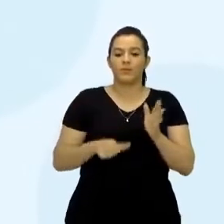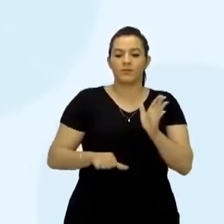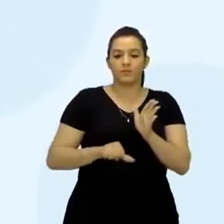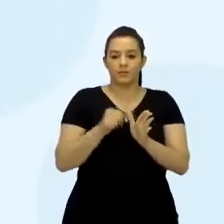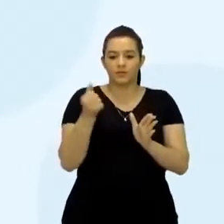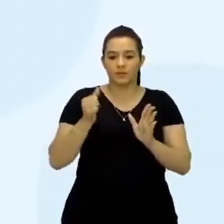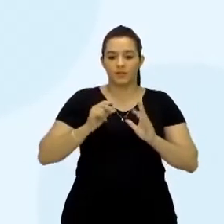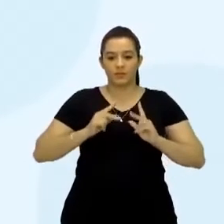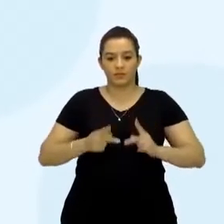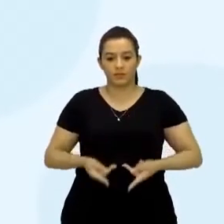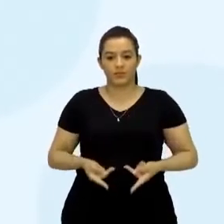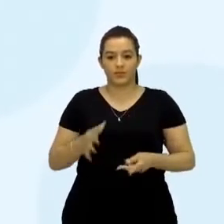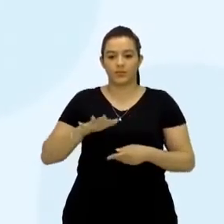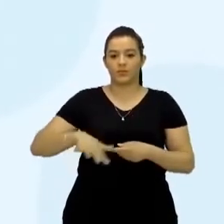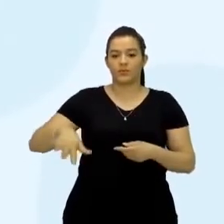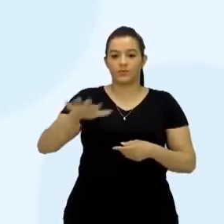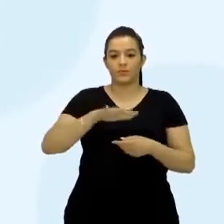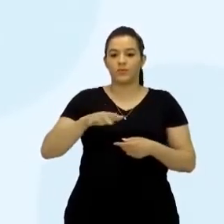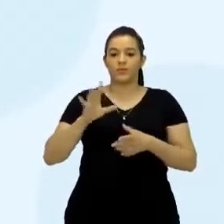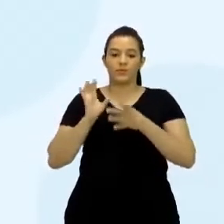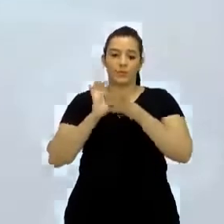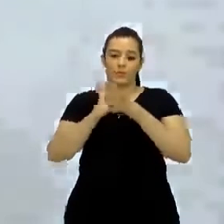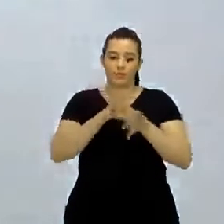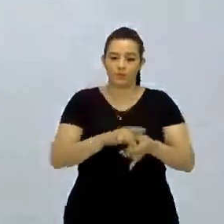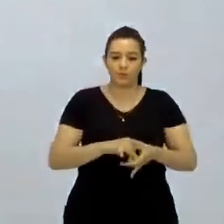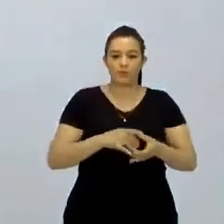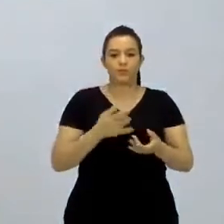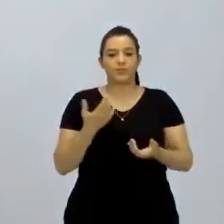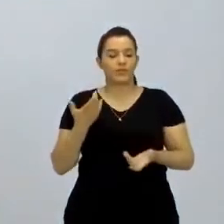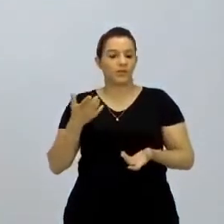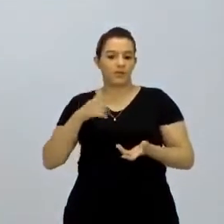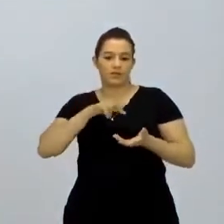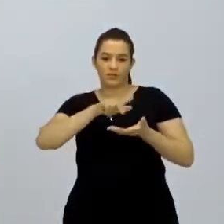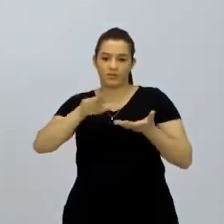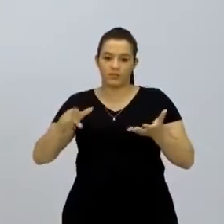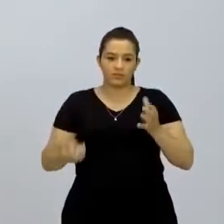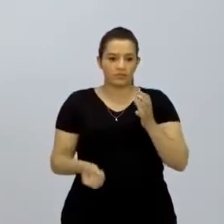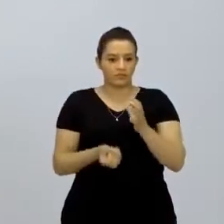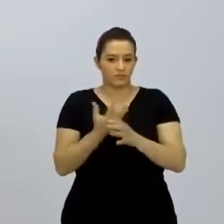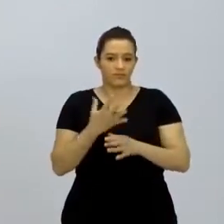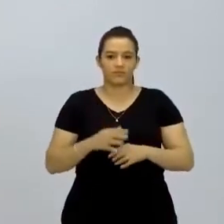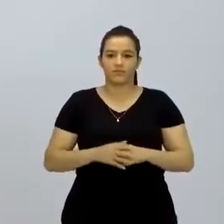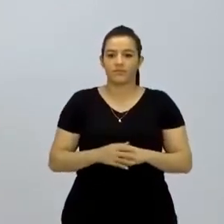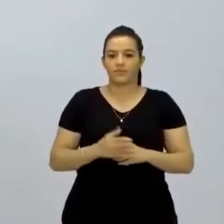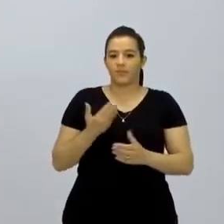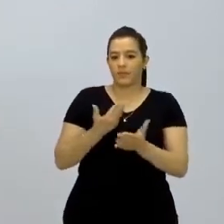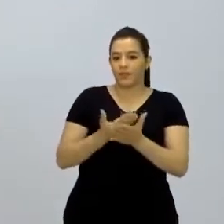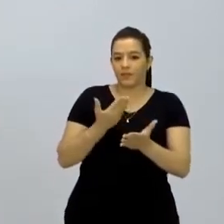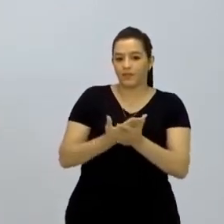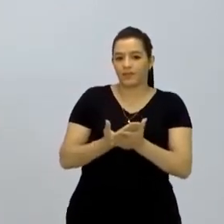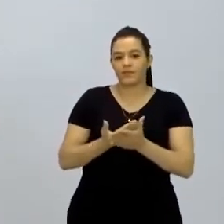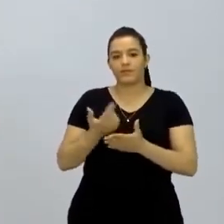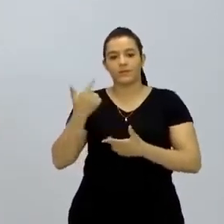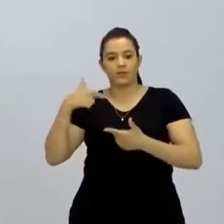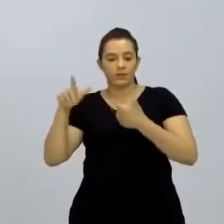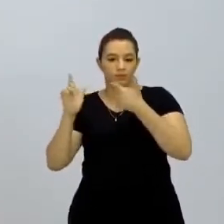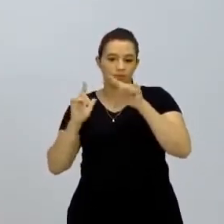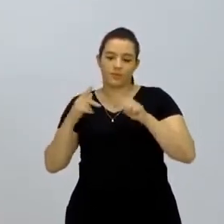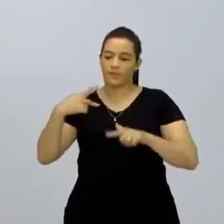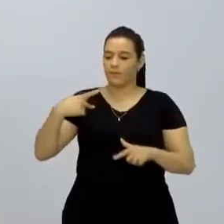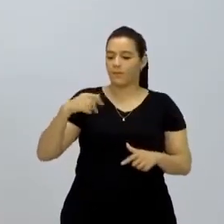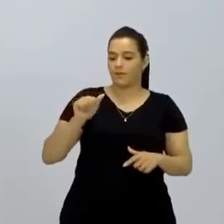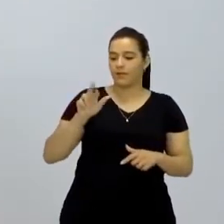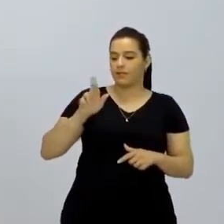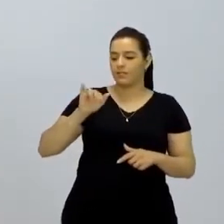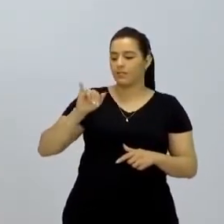humanos considerados no contexto de expedição e da criação. Na aula passada, nós falamos dos paleolíticos, que